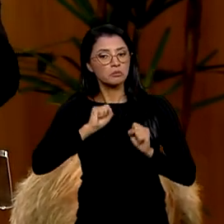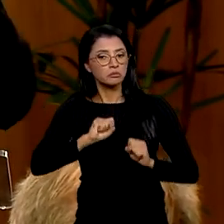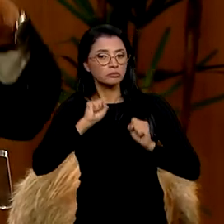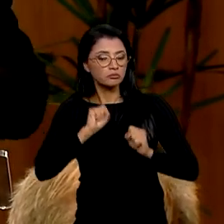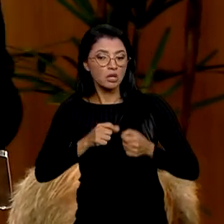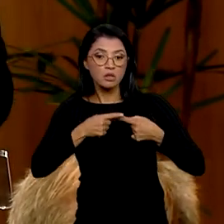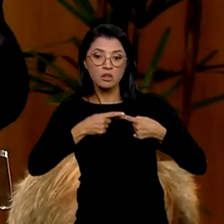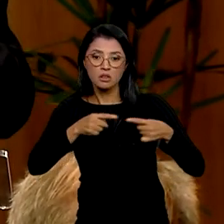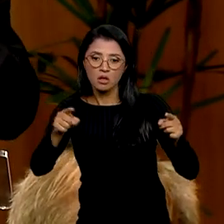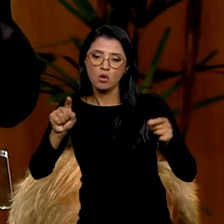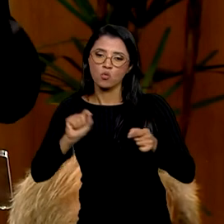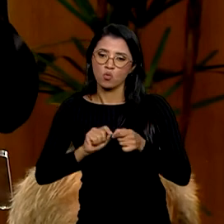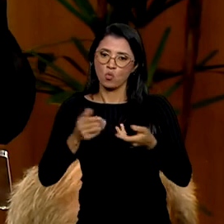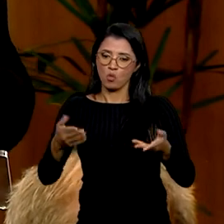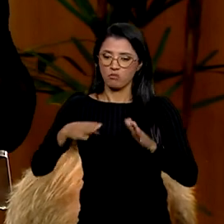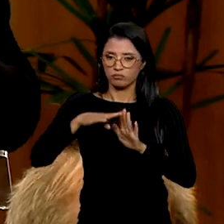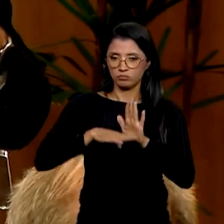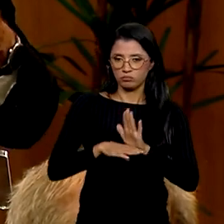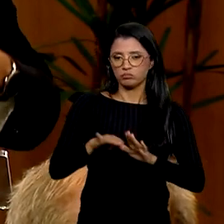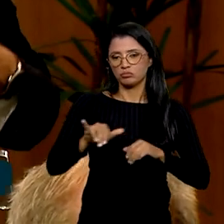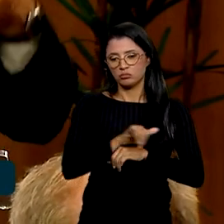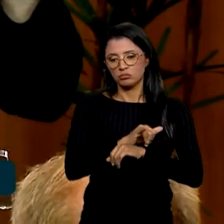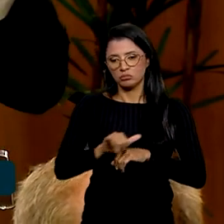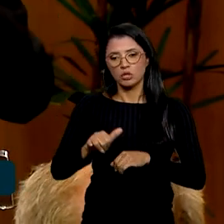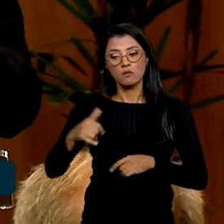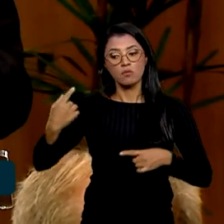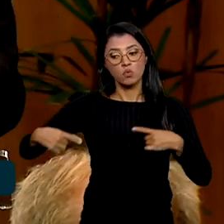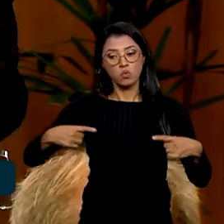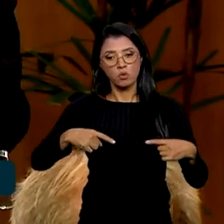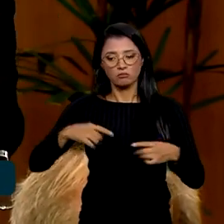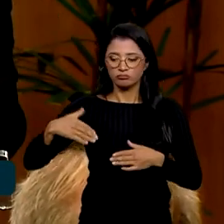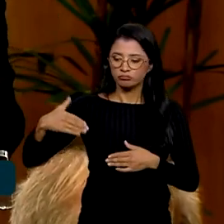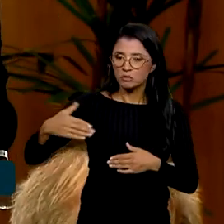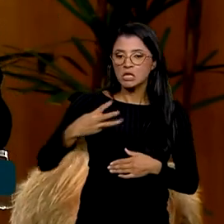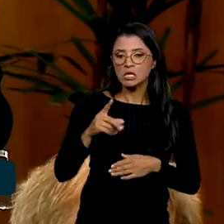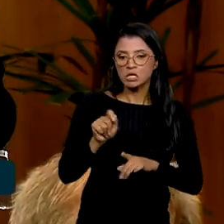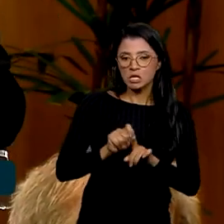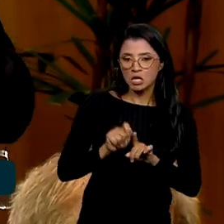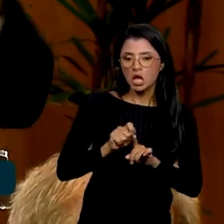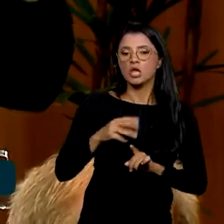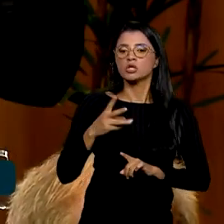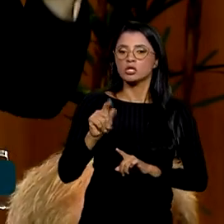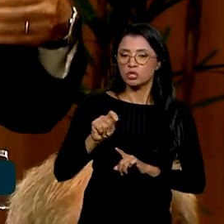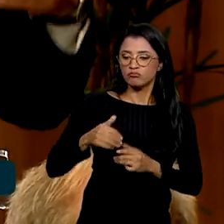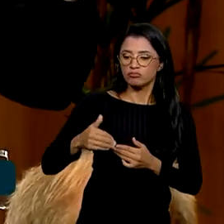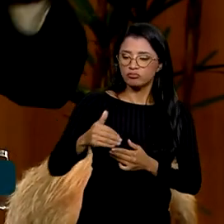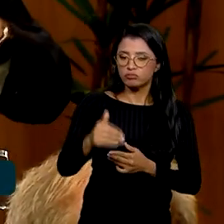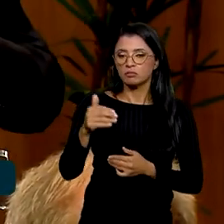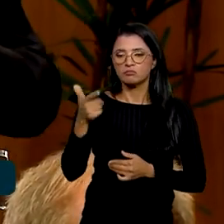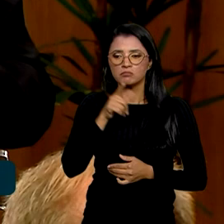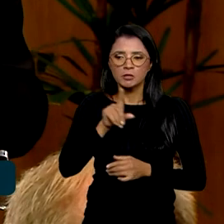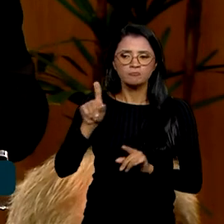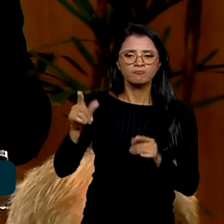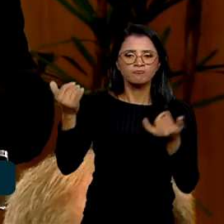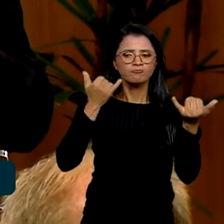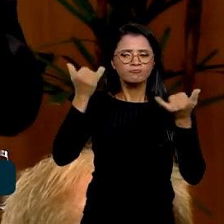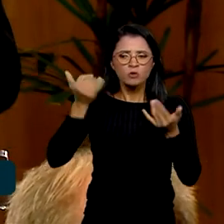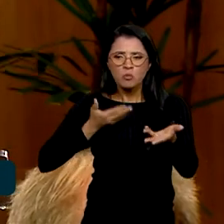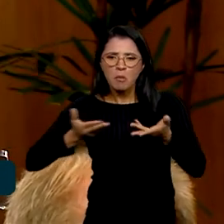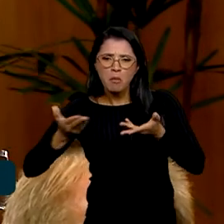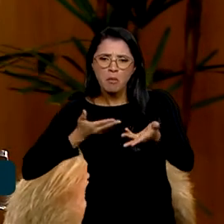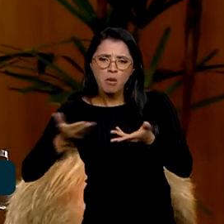inaugurar protocolos que vamos discutir nos próximos 30 dias, para estabelecer fluxo de informação,